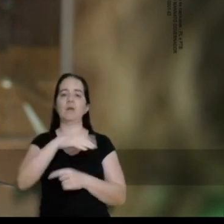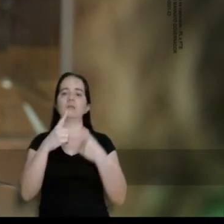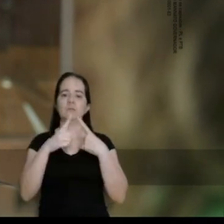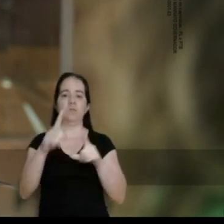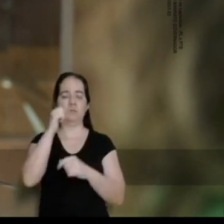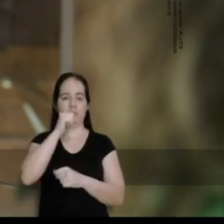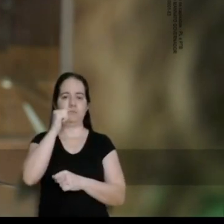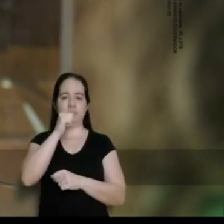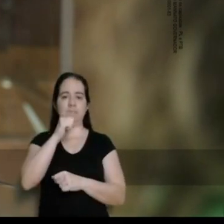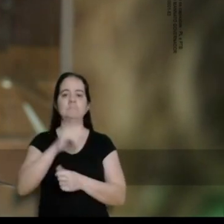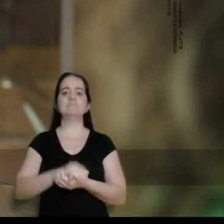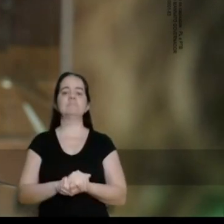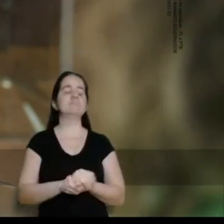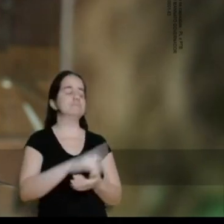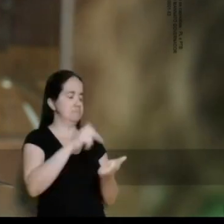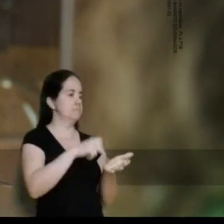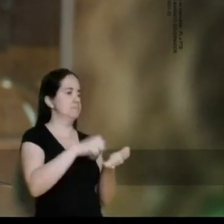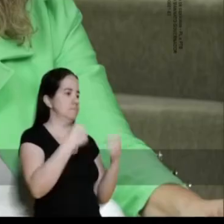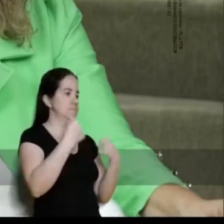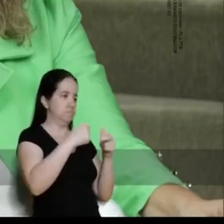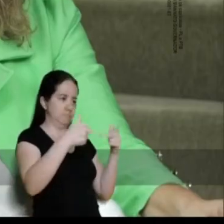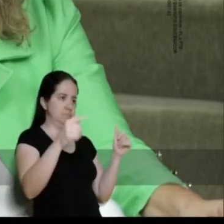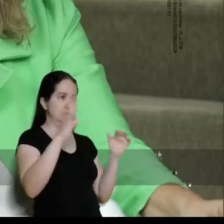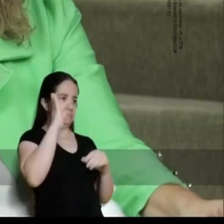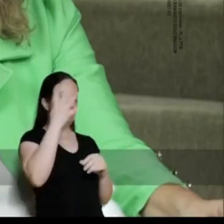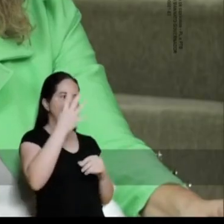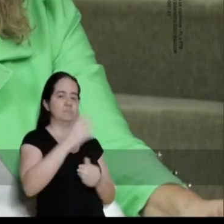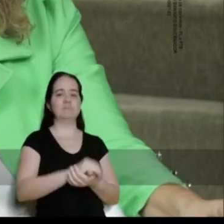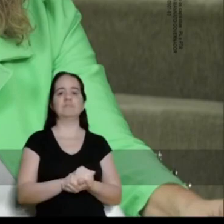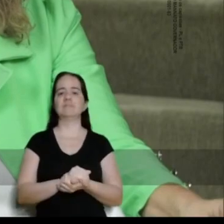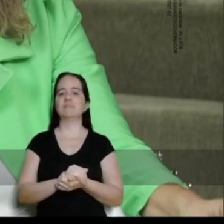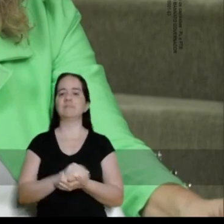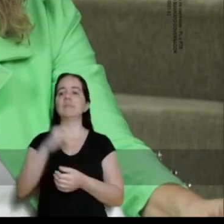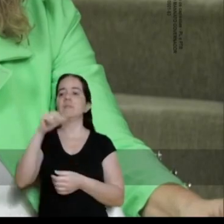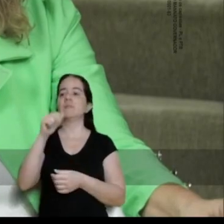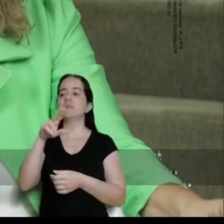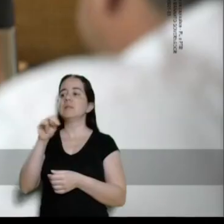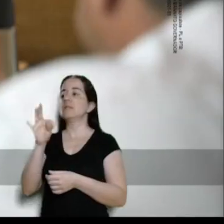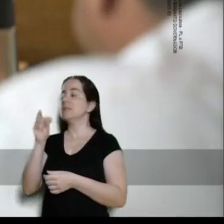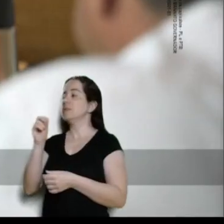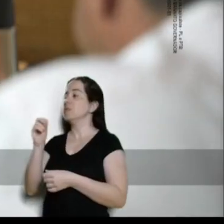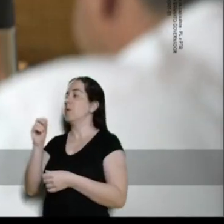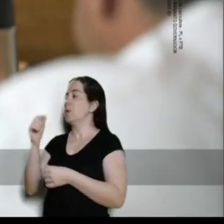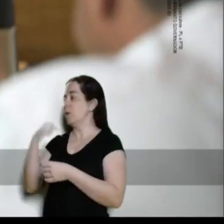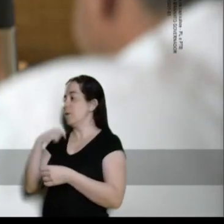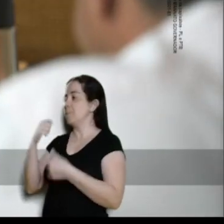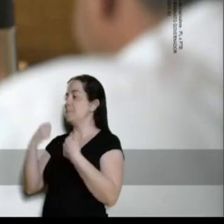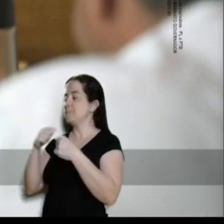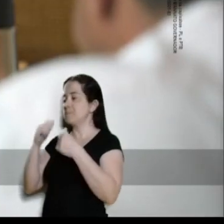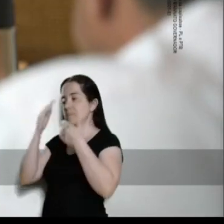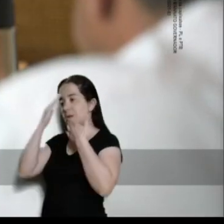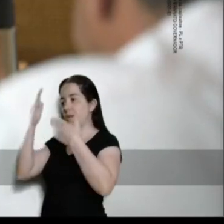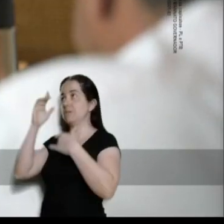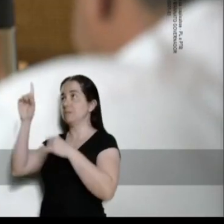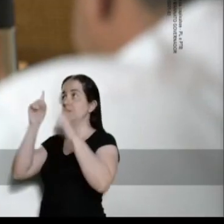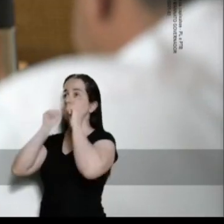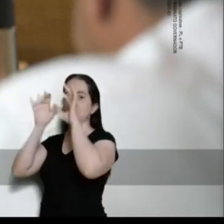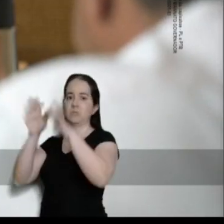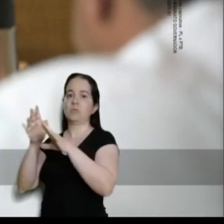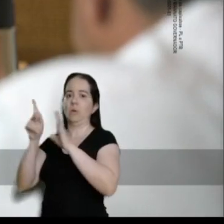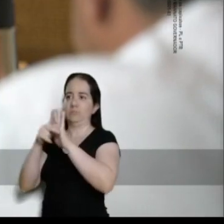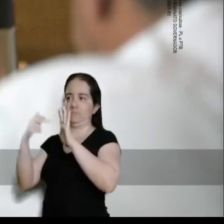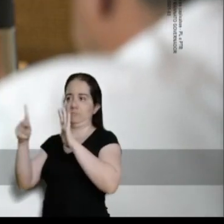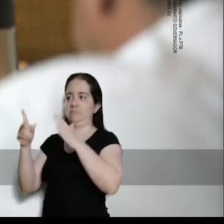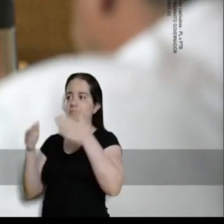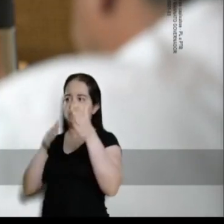E o agressor tem que ser punido. É, alguma coisa tem que ser feita com urgência. Manato, obrigado por ouvir a